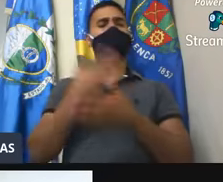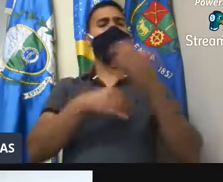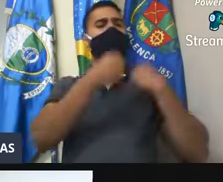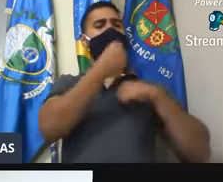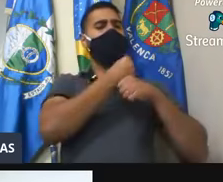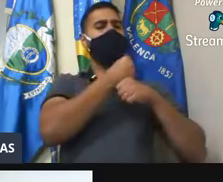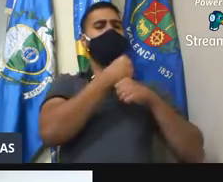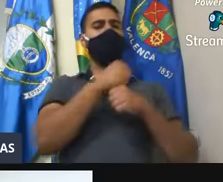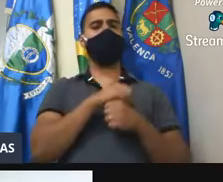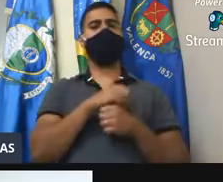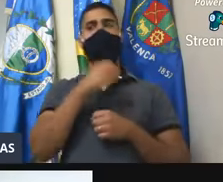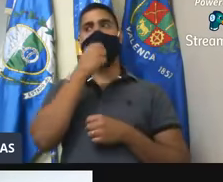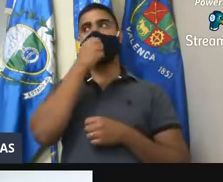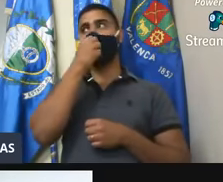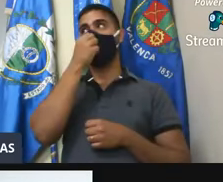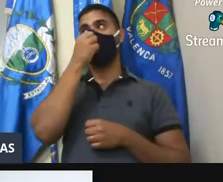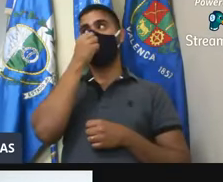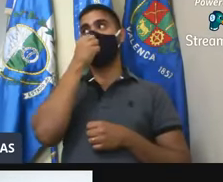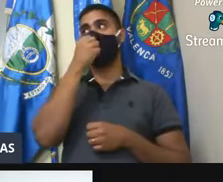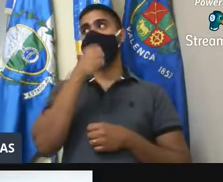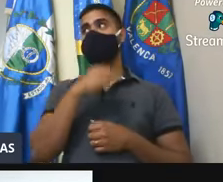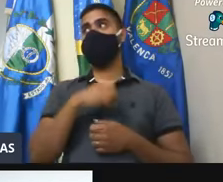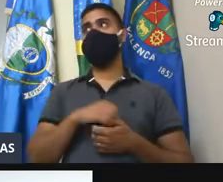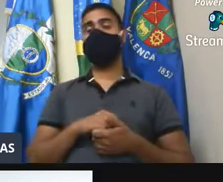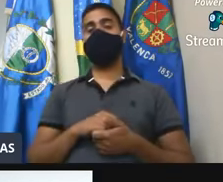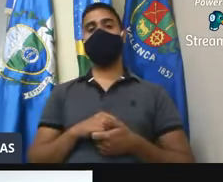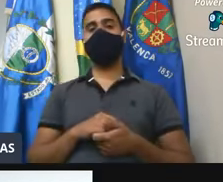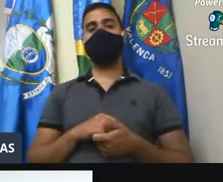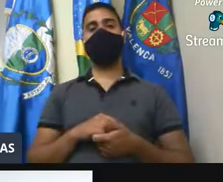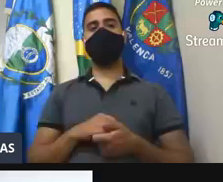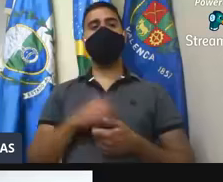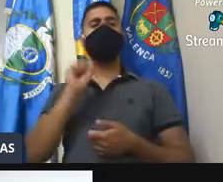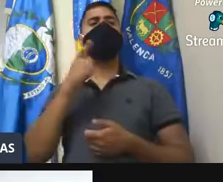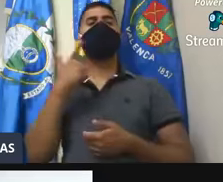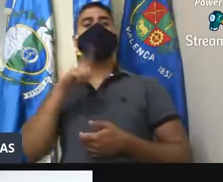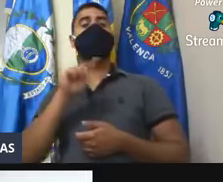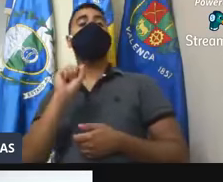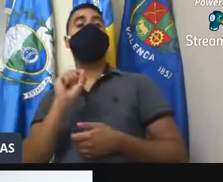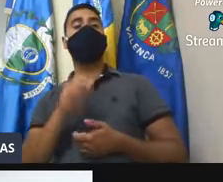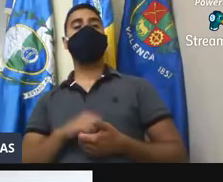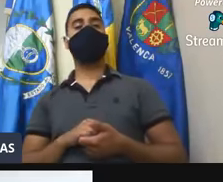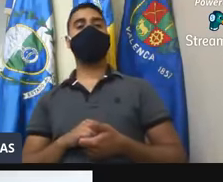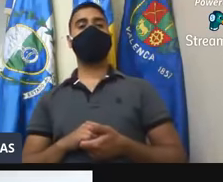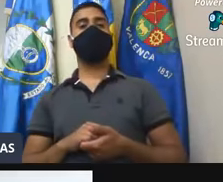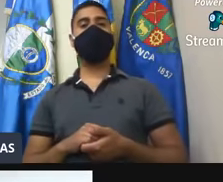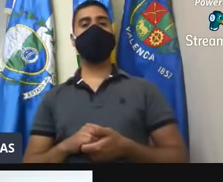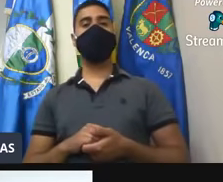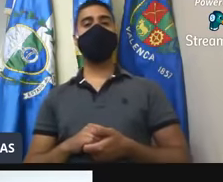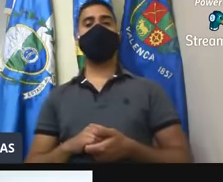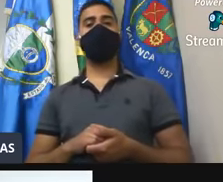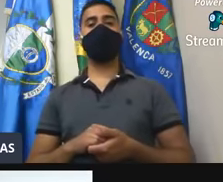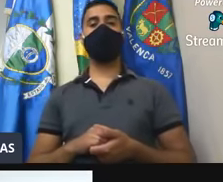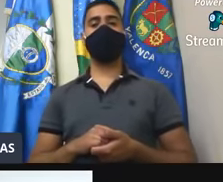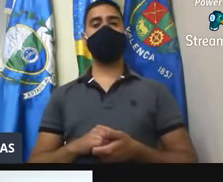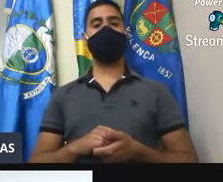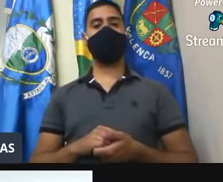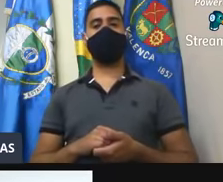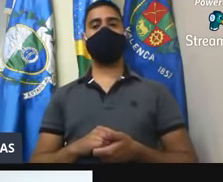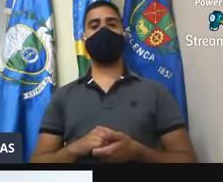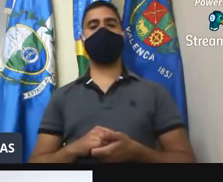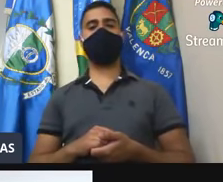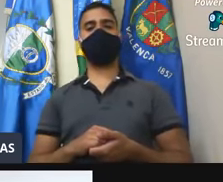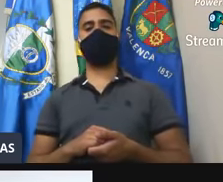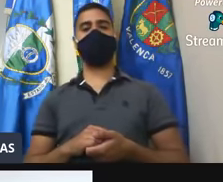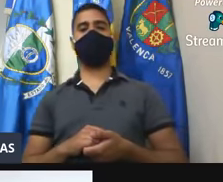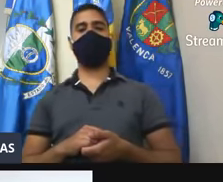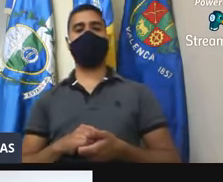retirar. Você pode retirar. eu vou concluir, vereador. Então, o que aconteceu? Deve ter passado pela secretaria